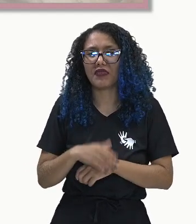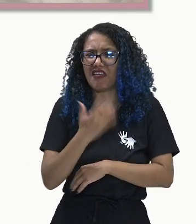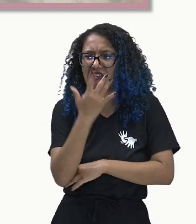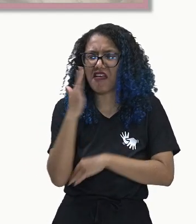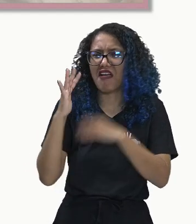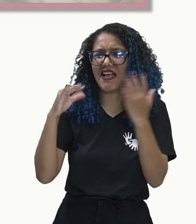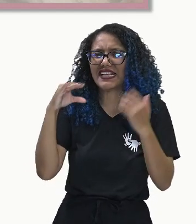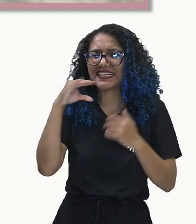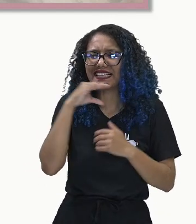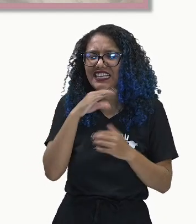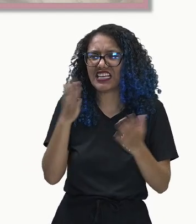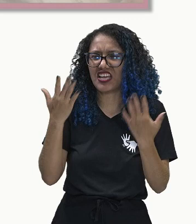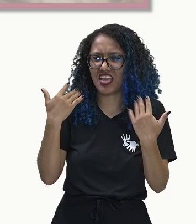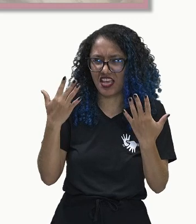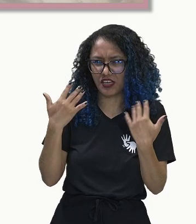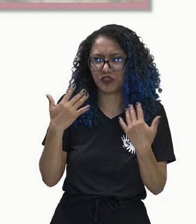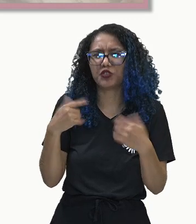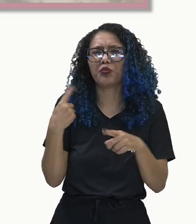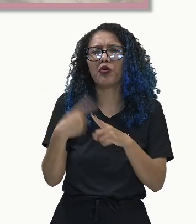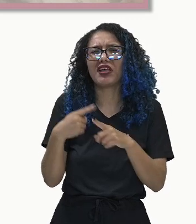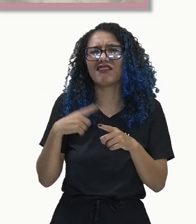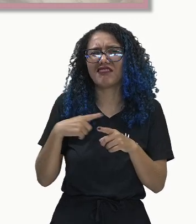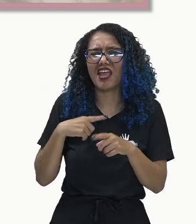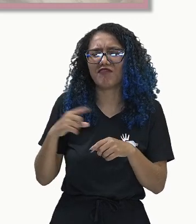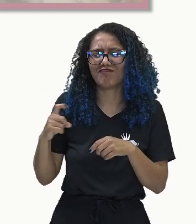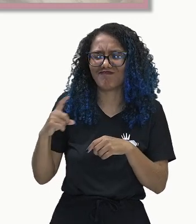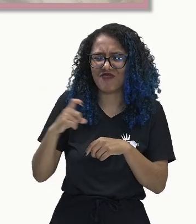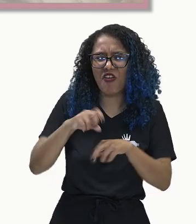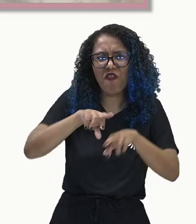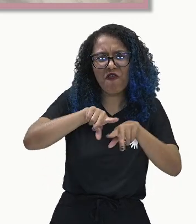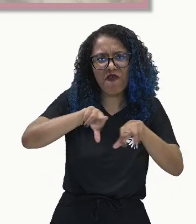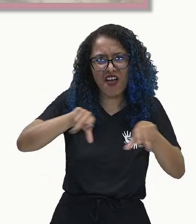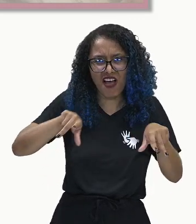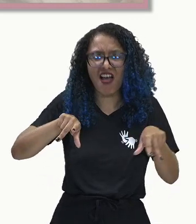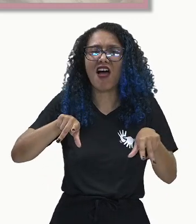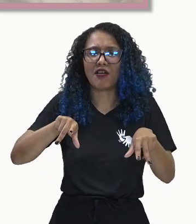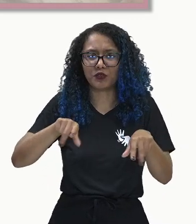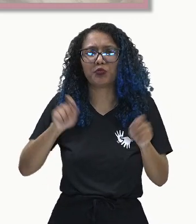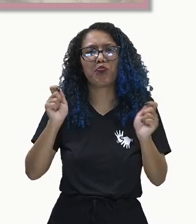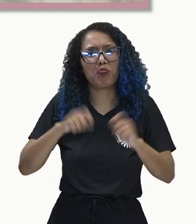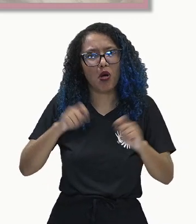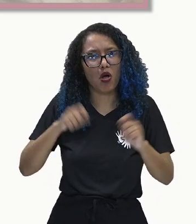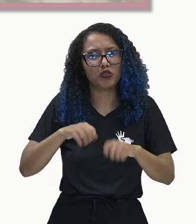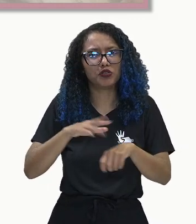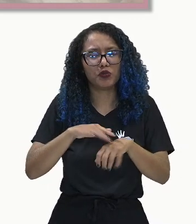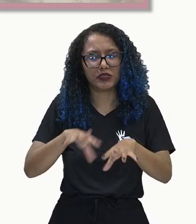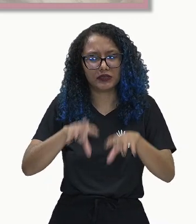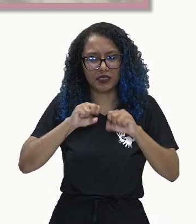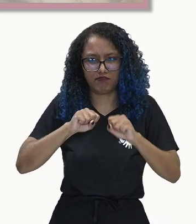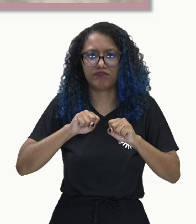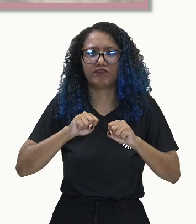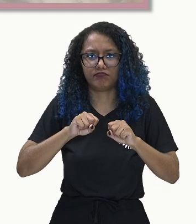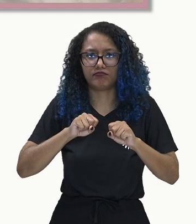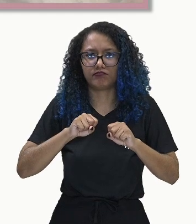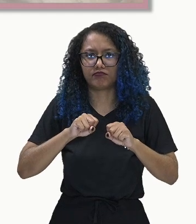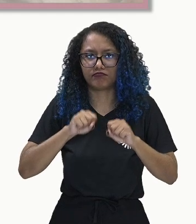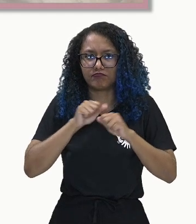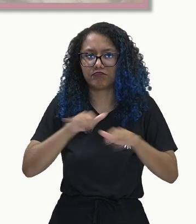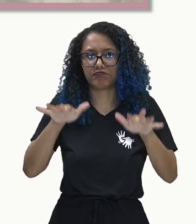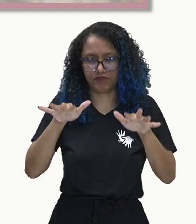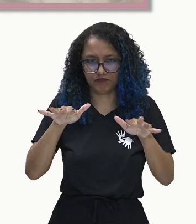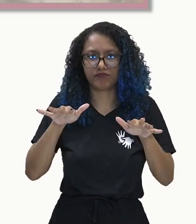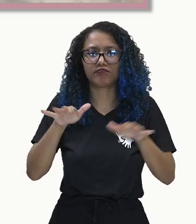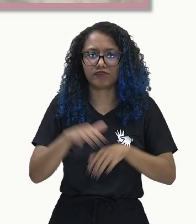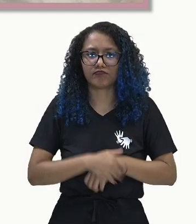Olha só que coisa interessante, né? Existe aí uma causa e é uma infecção parasitária.